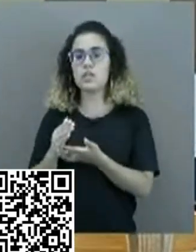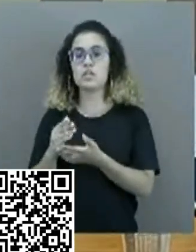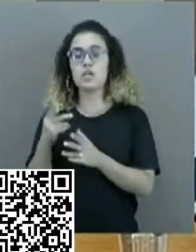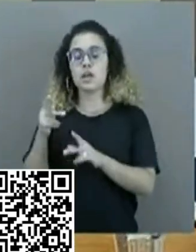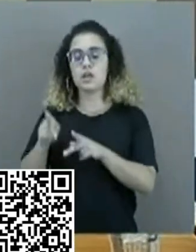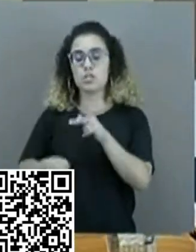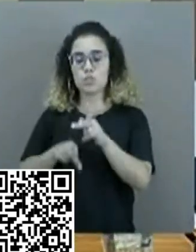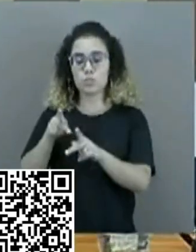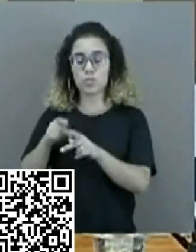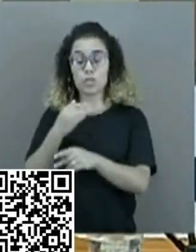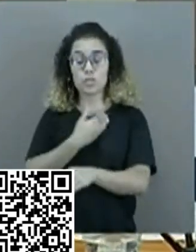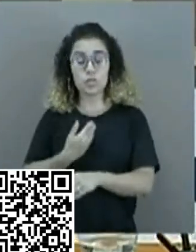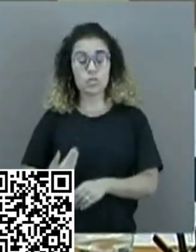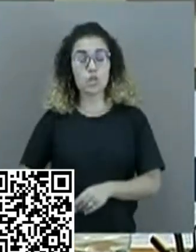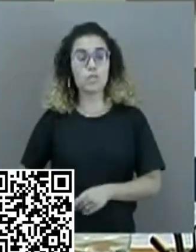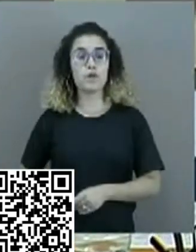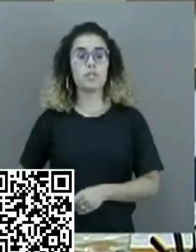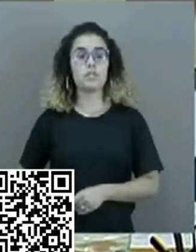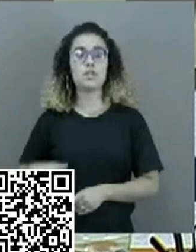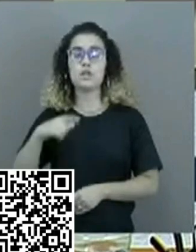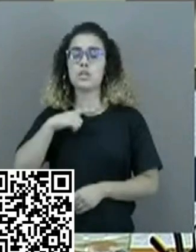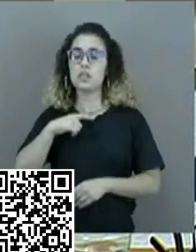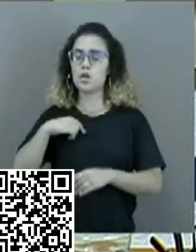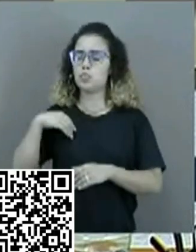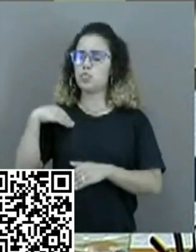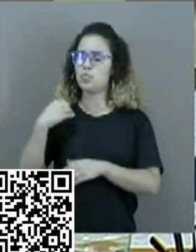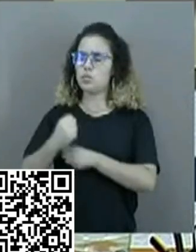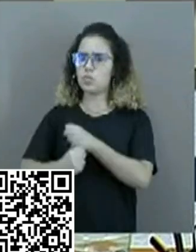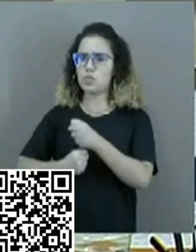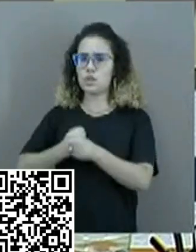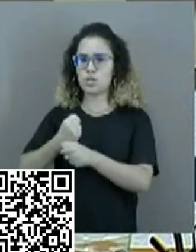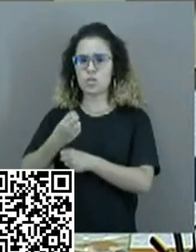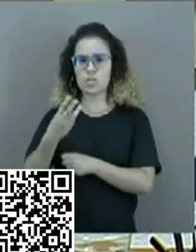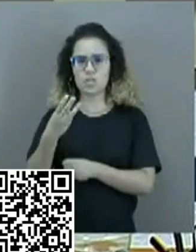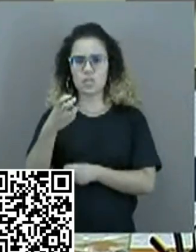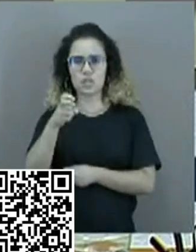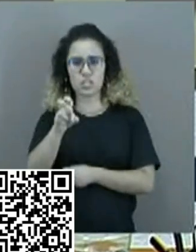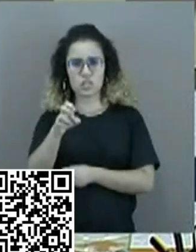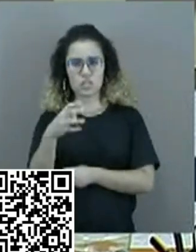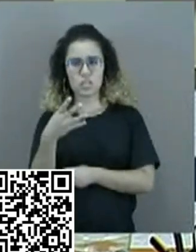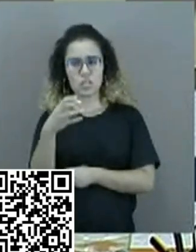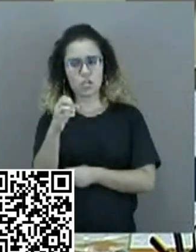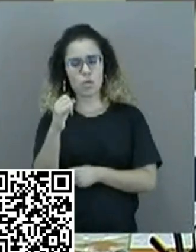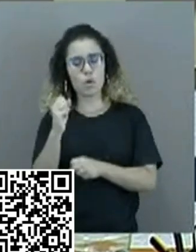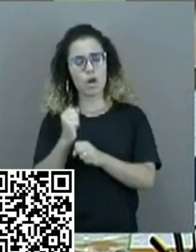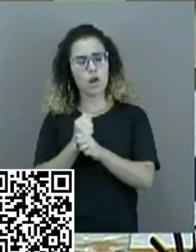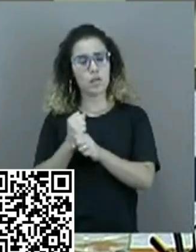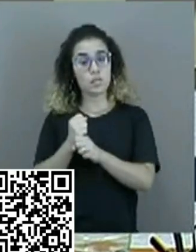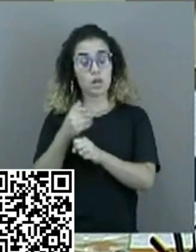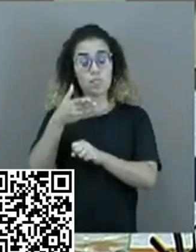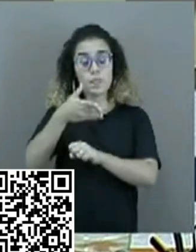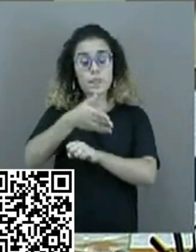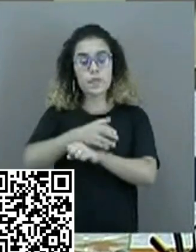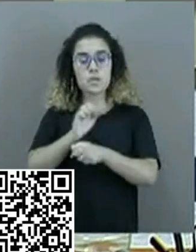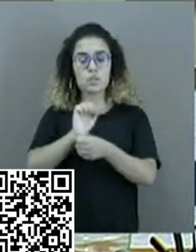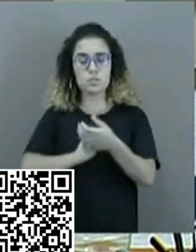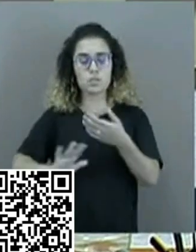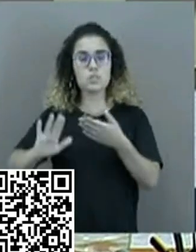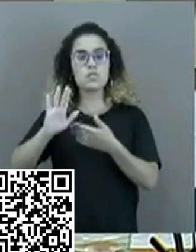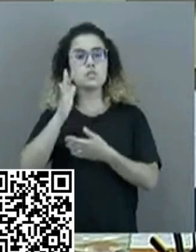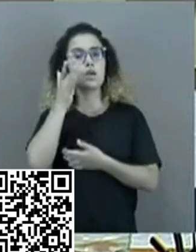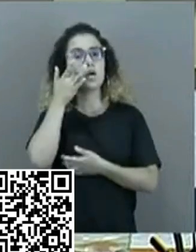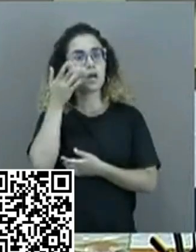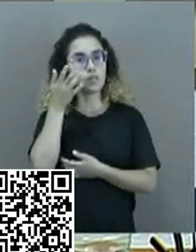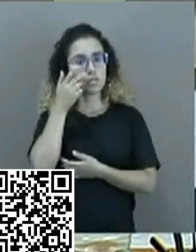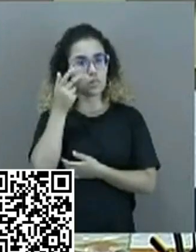políticas de Estado que nós temos ao longo aí, pelo menos, dos últimos 35, 40 anos no Estado do Ceará. Para